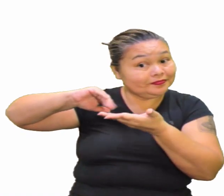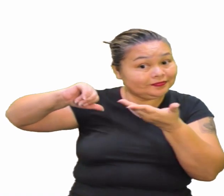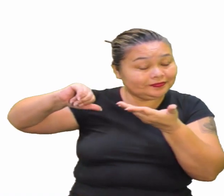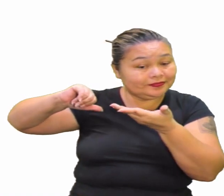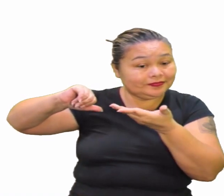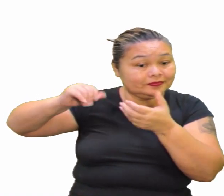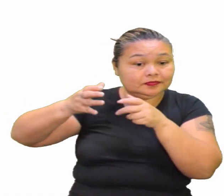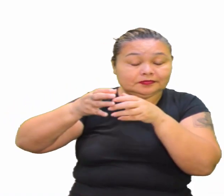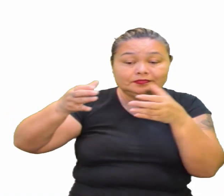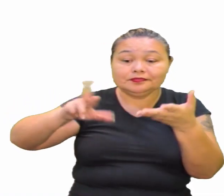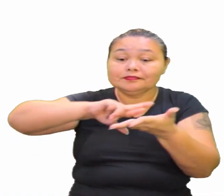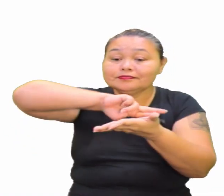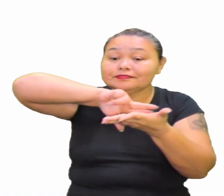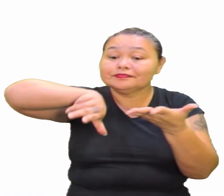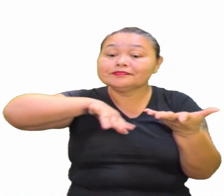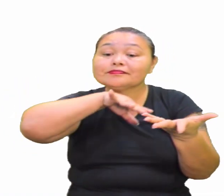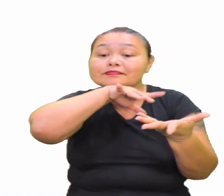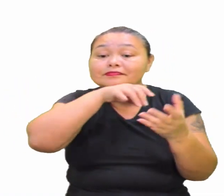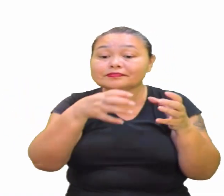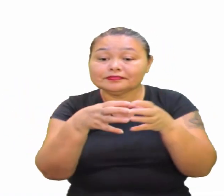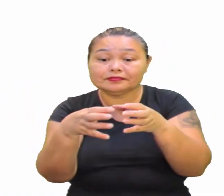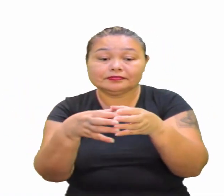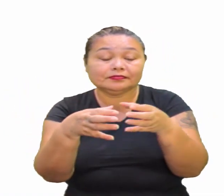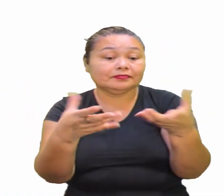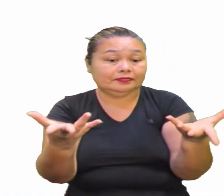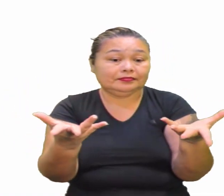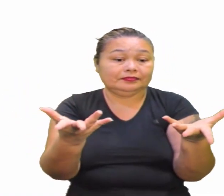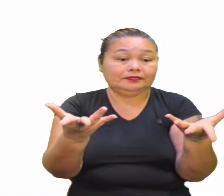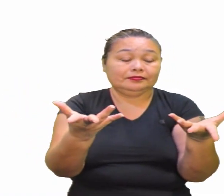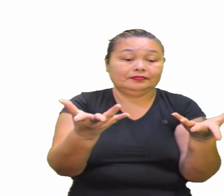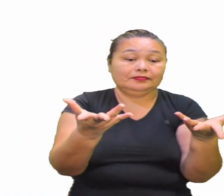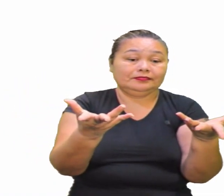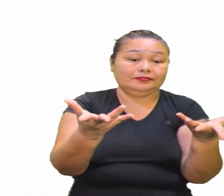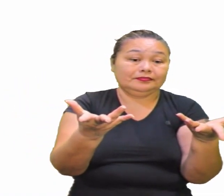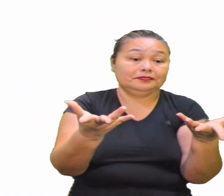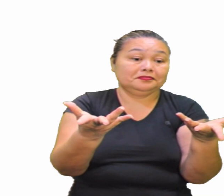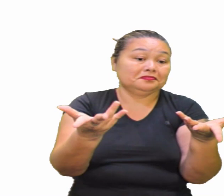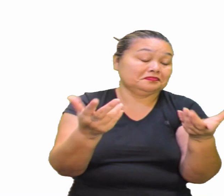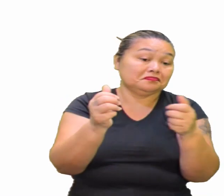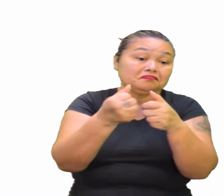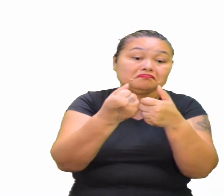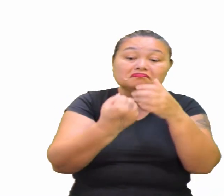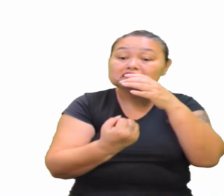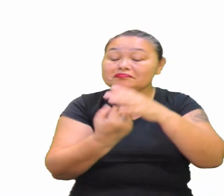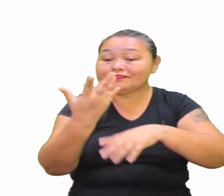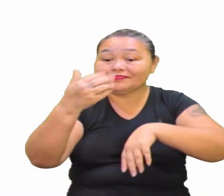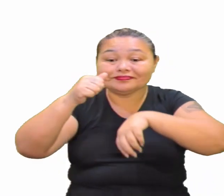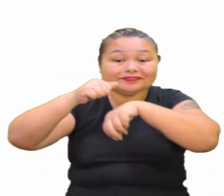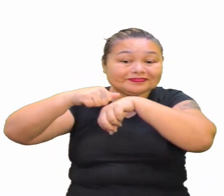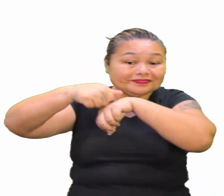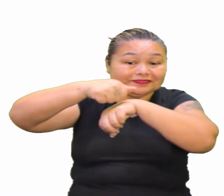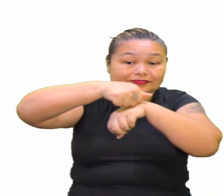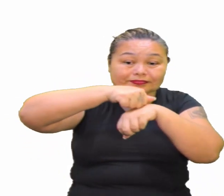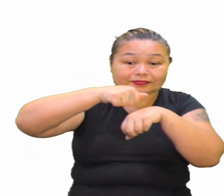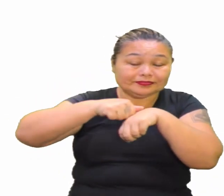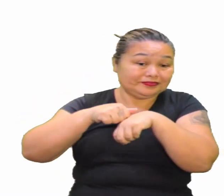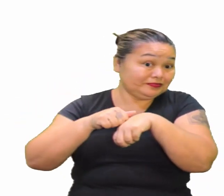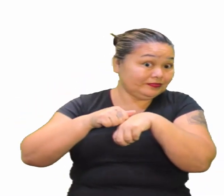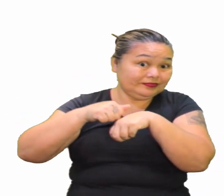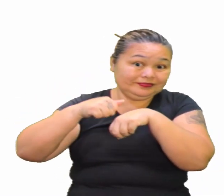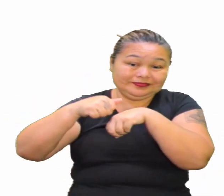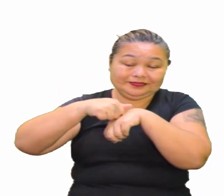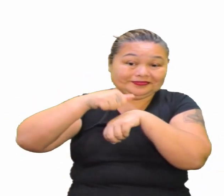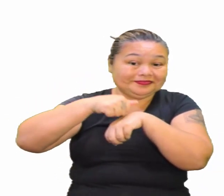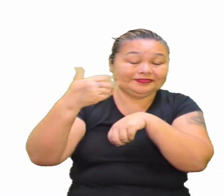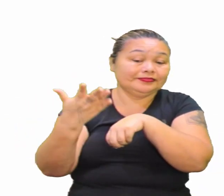Aumento de biodiversidades Lembrando aqui Também Alternativar Afloramento natural Também Não tem como Não tem como Já são assim